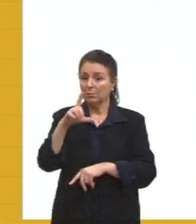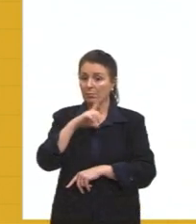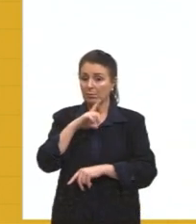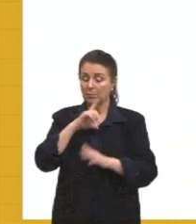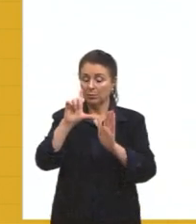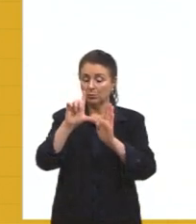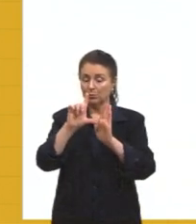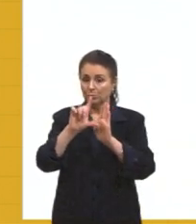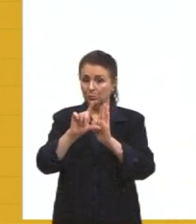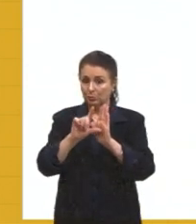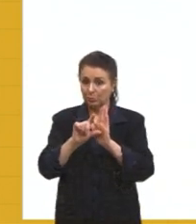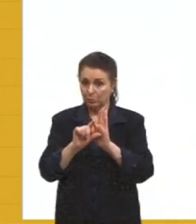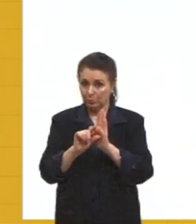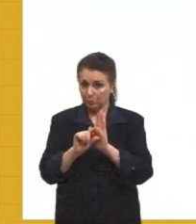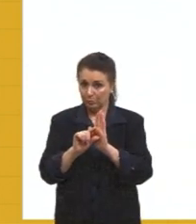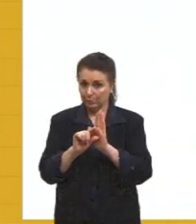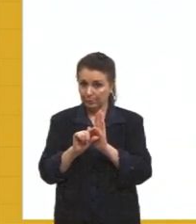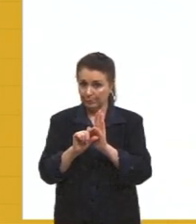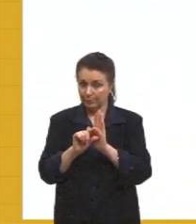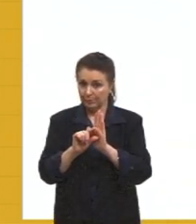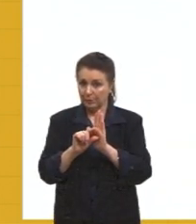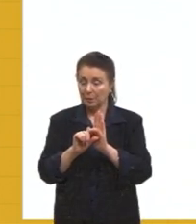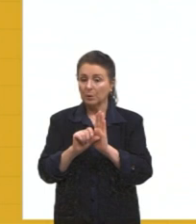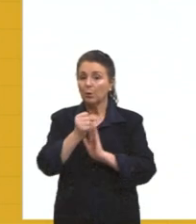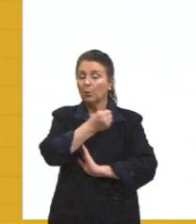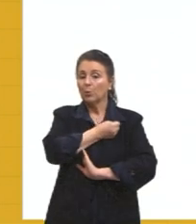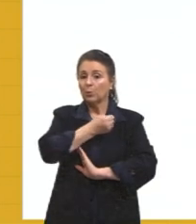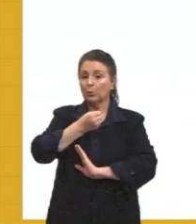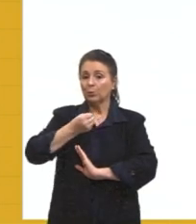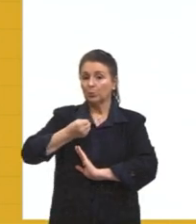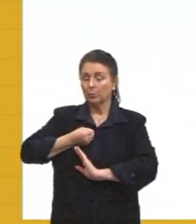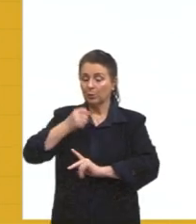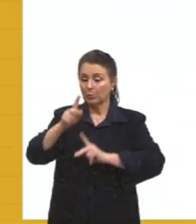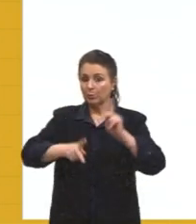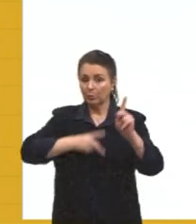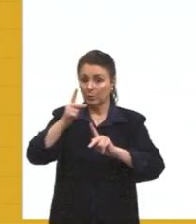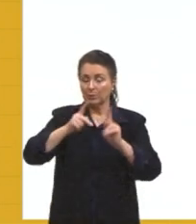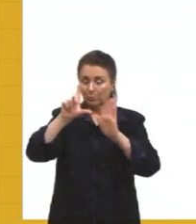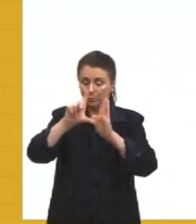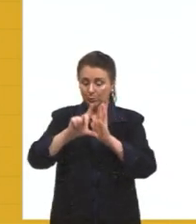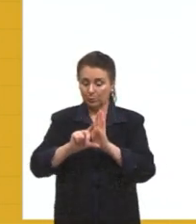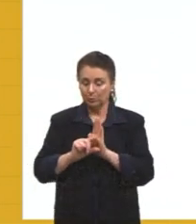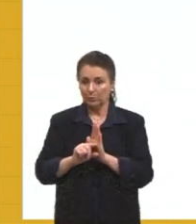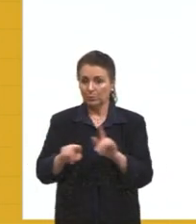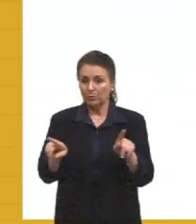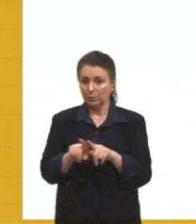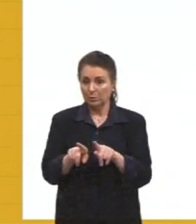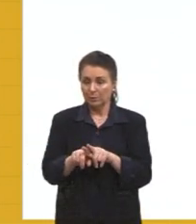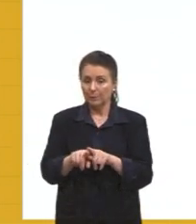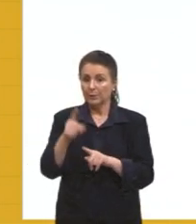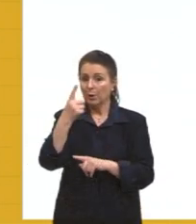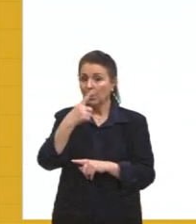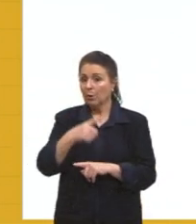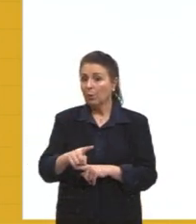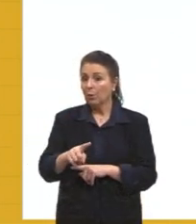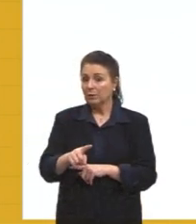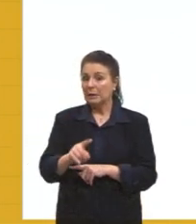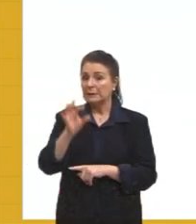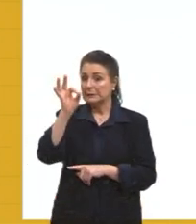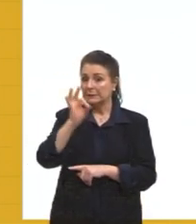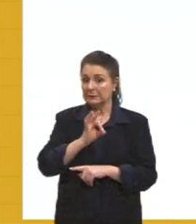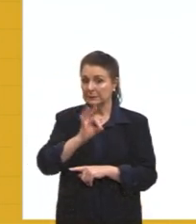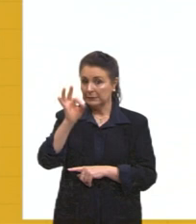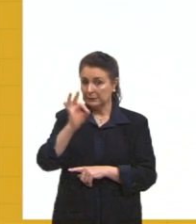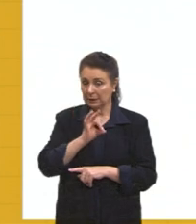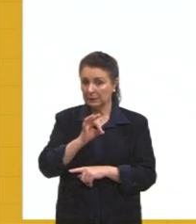galera aí, né, a nossa população diminuindo, tá? Outra taxa muito importante é a